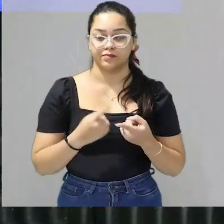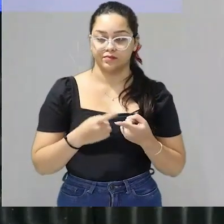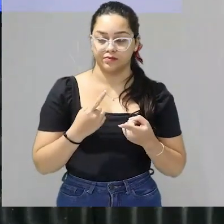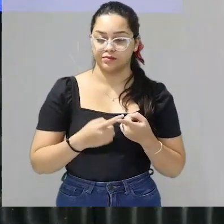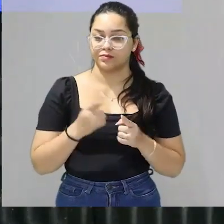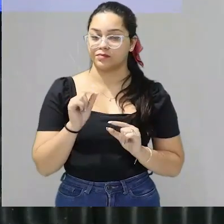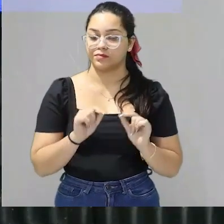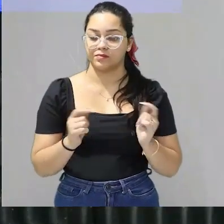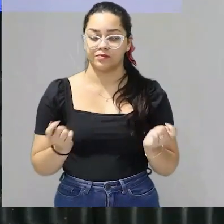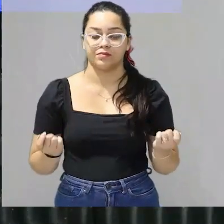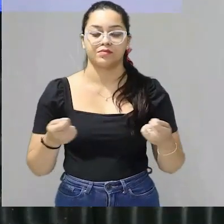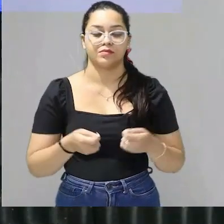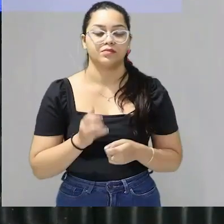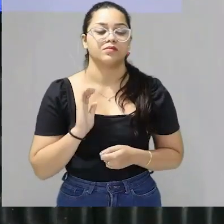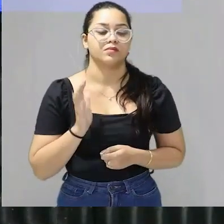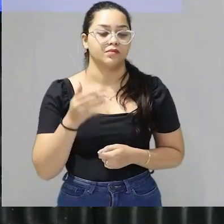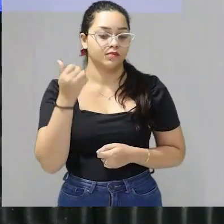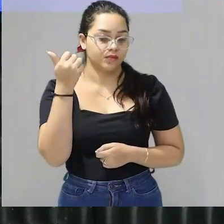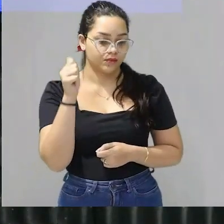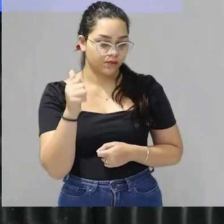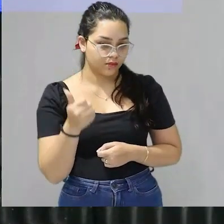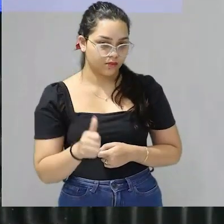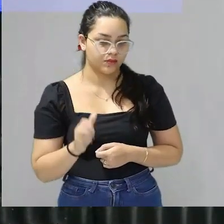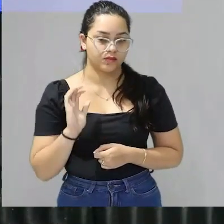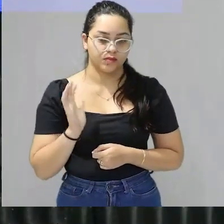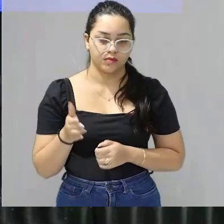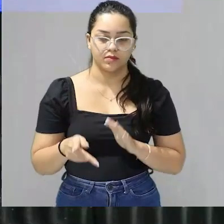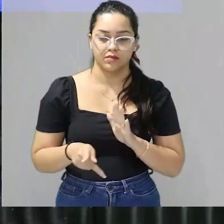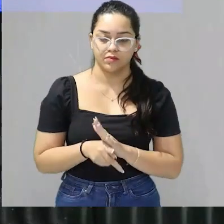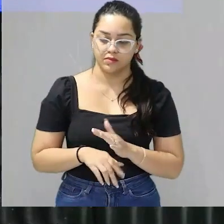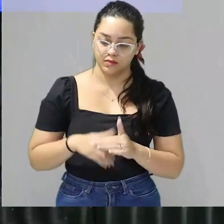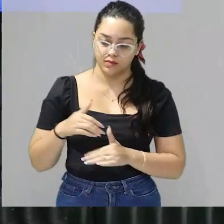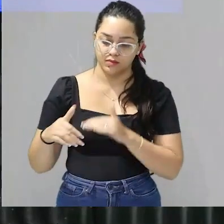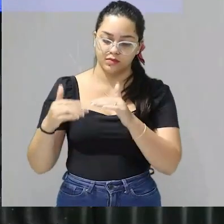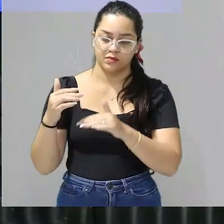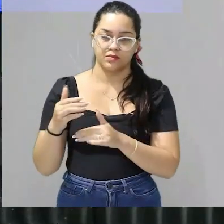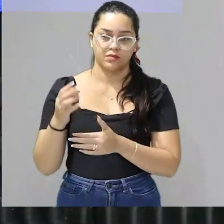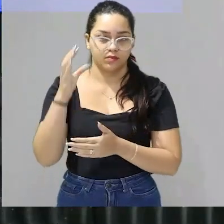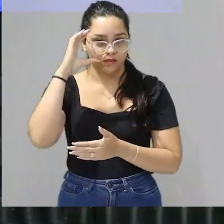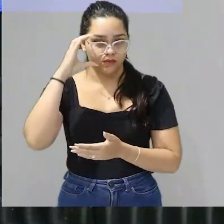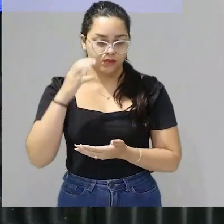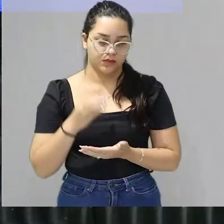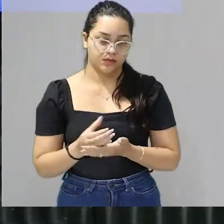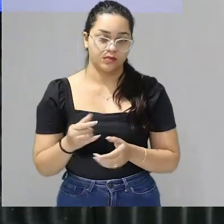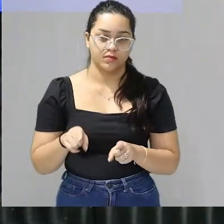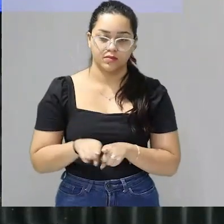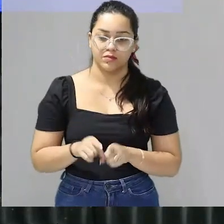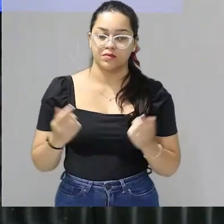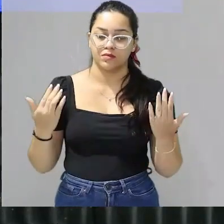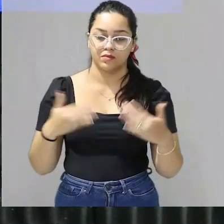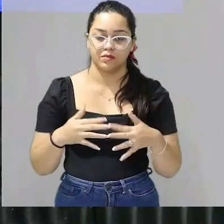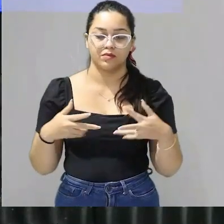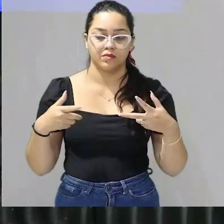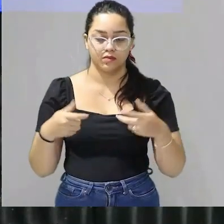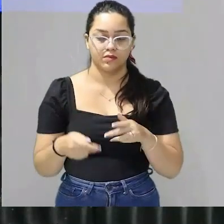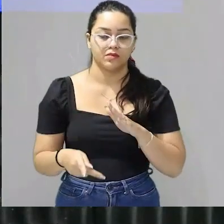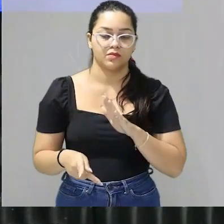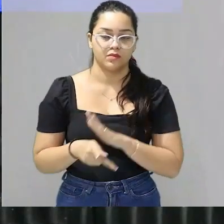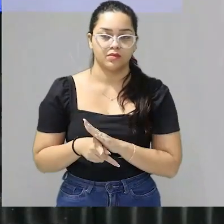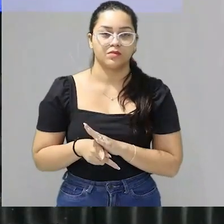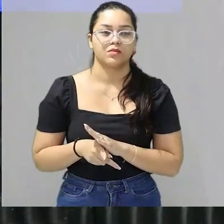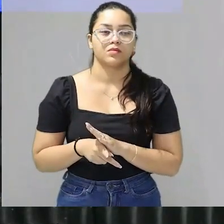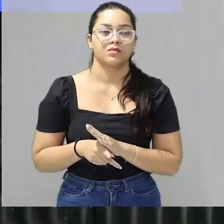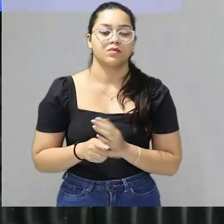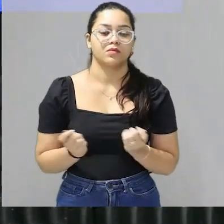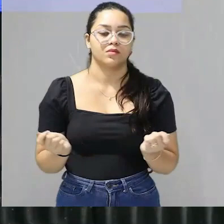competências elas já estão sendo avaliadas aí desde a construção da sua tese né a prova toda vai ser avaliada através